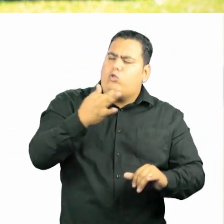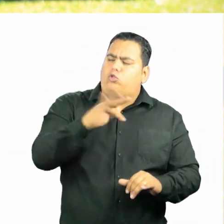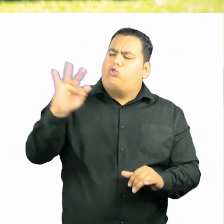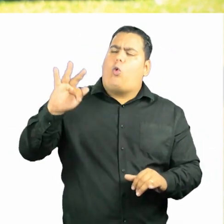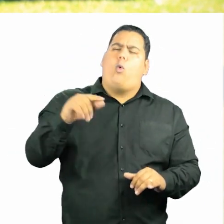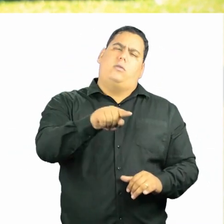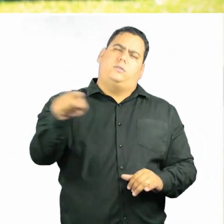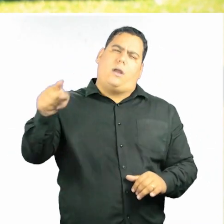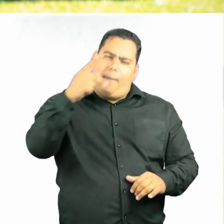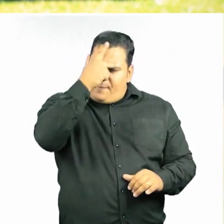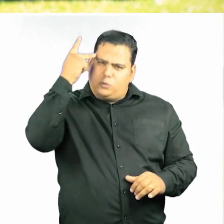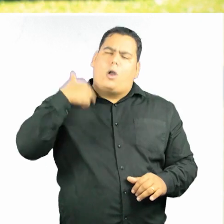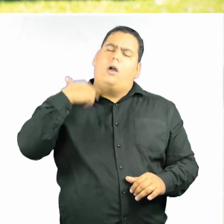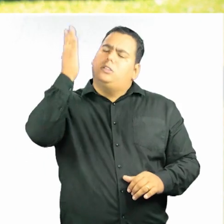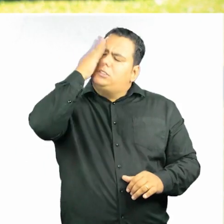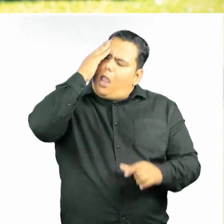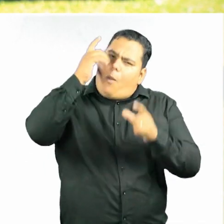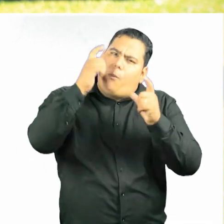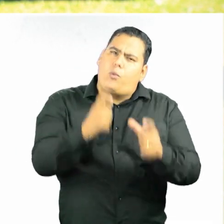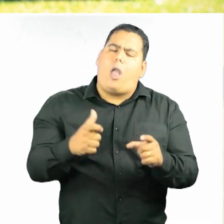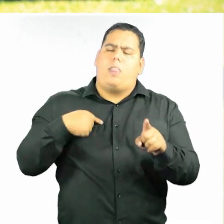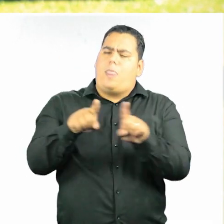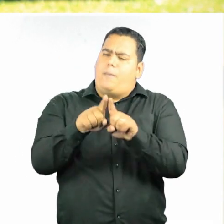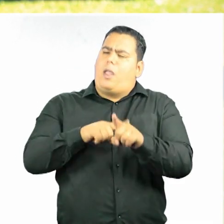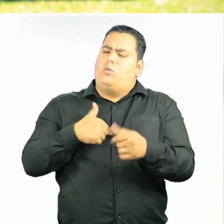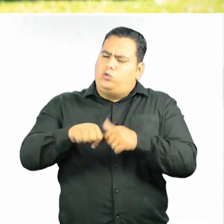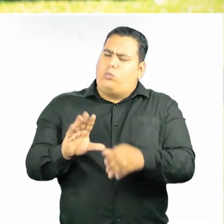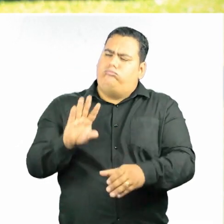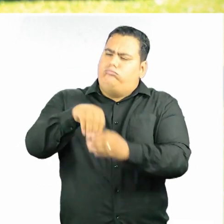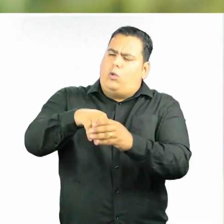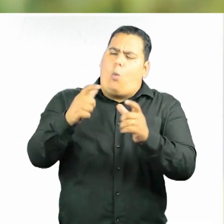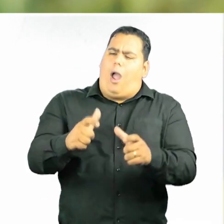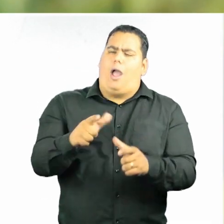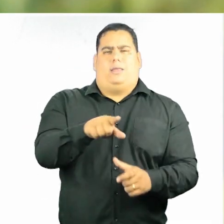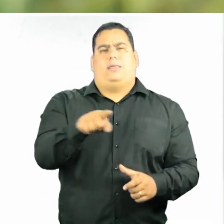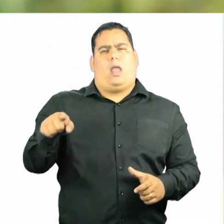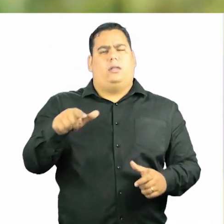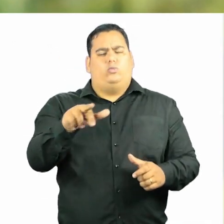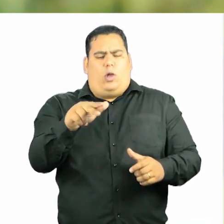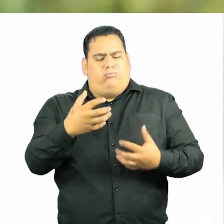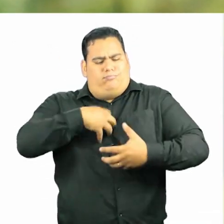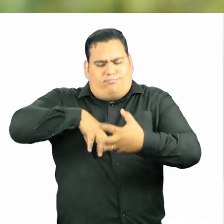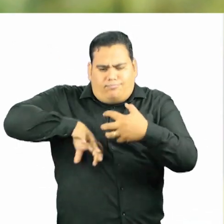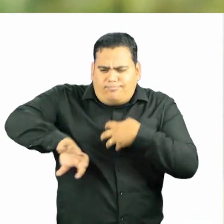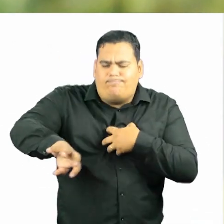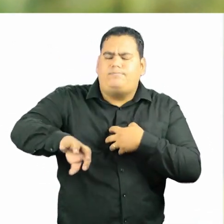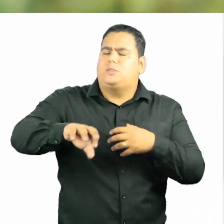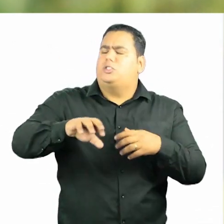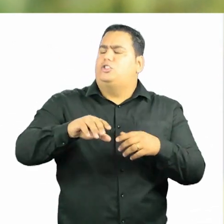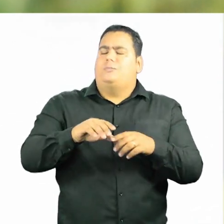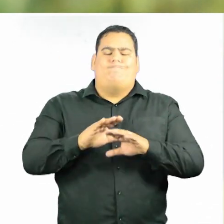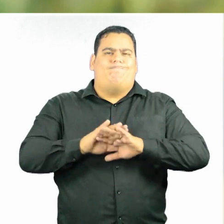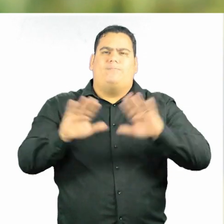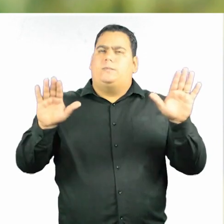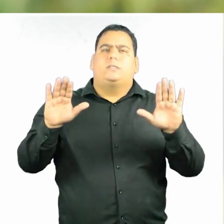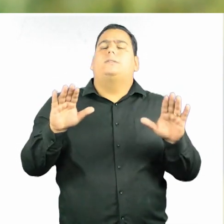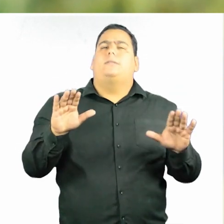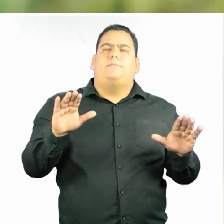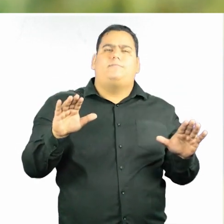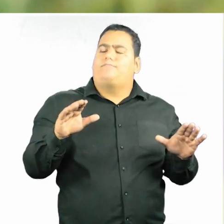Eu sei o lugar que elas estão e eu me coloco no lugar delas. Eu jamais vou desfazer da dor de alguém, eu jamais vou